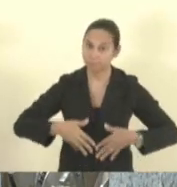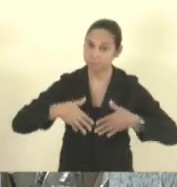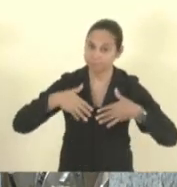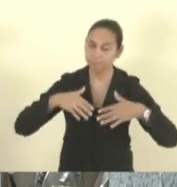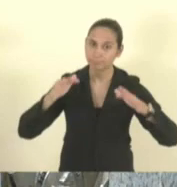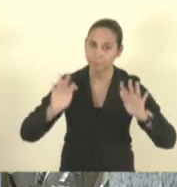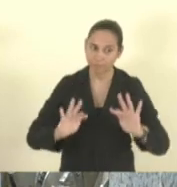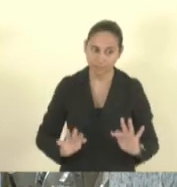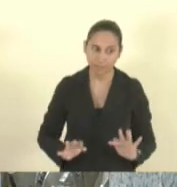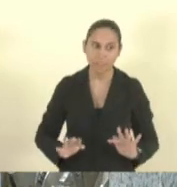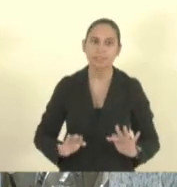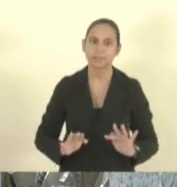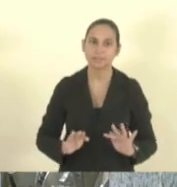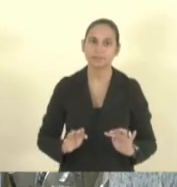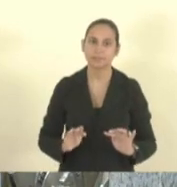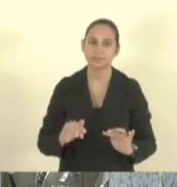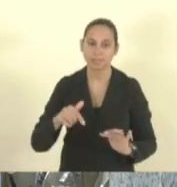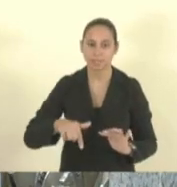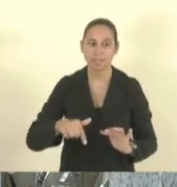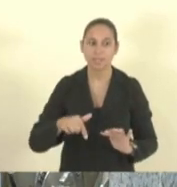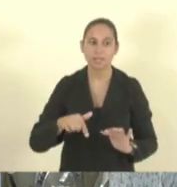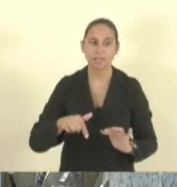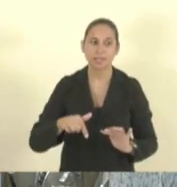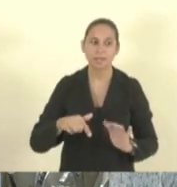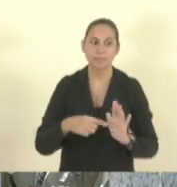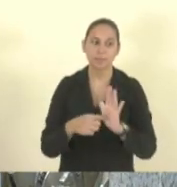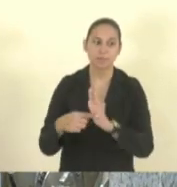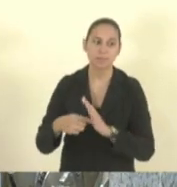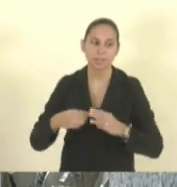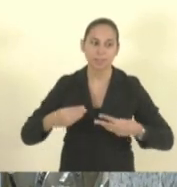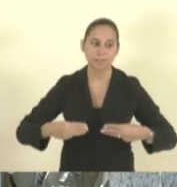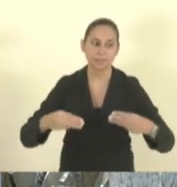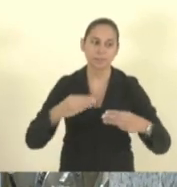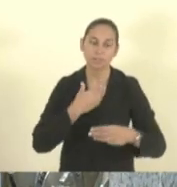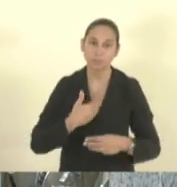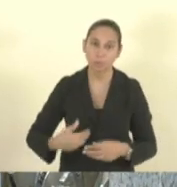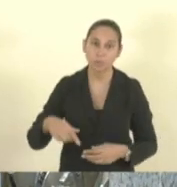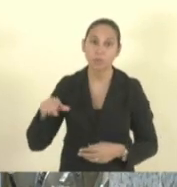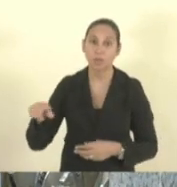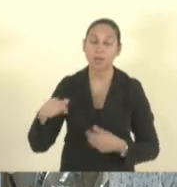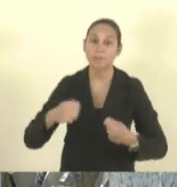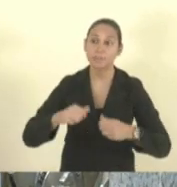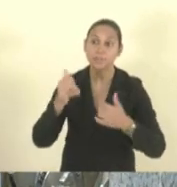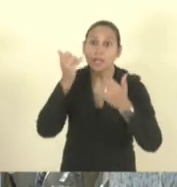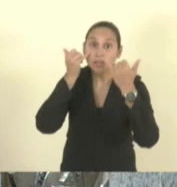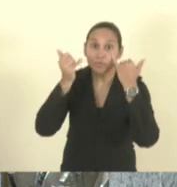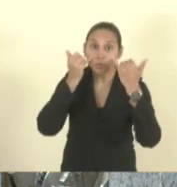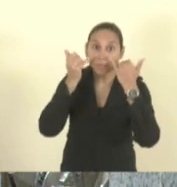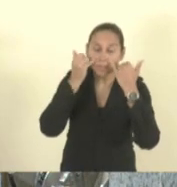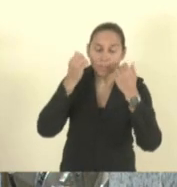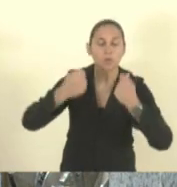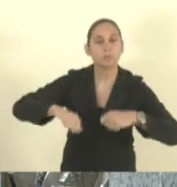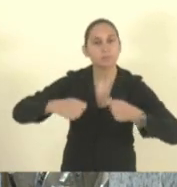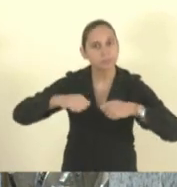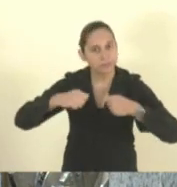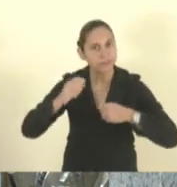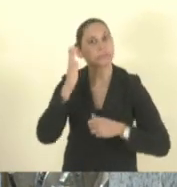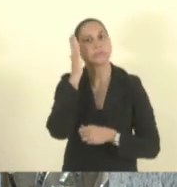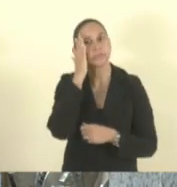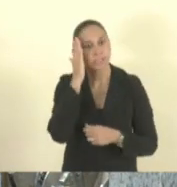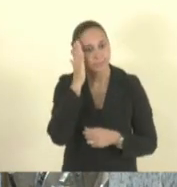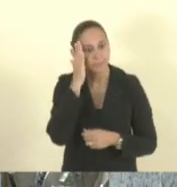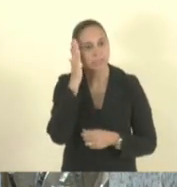tempo ele precisa mesmo tomar conhecimento dessas informações que já é de rotina porque